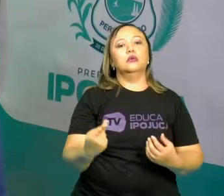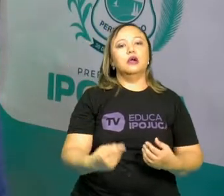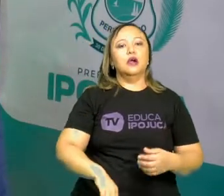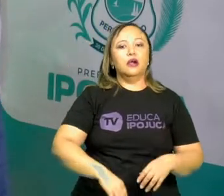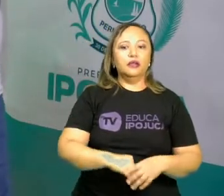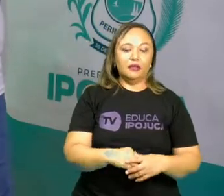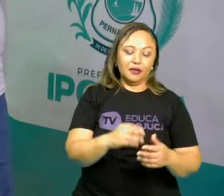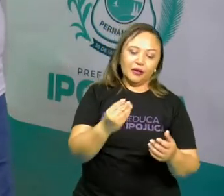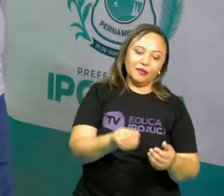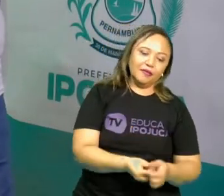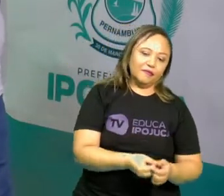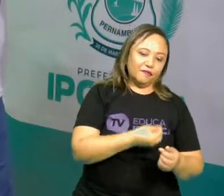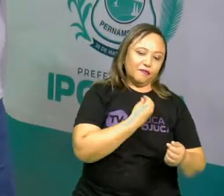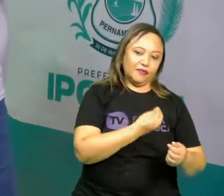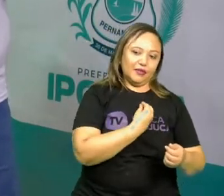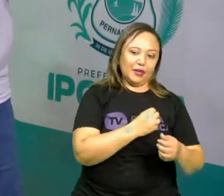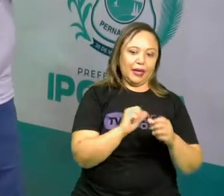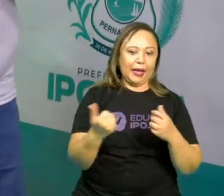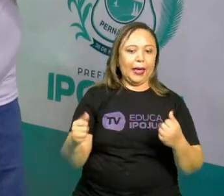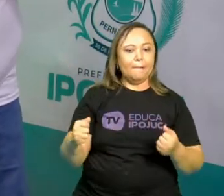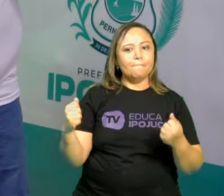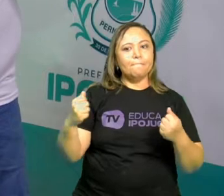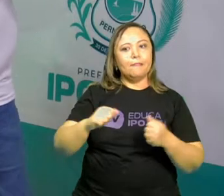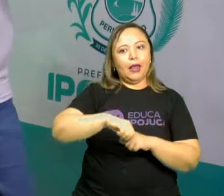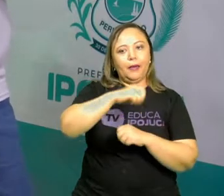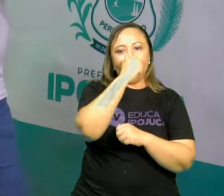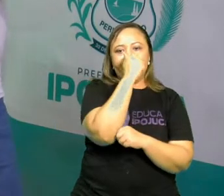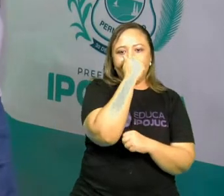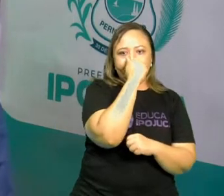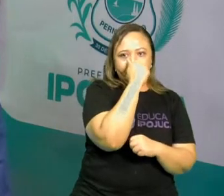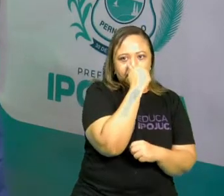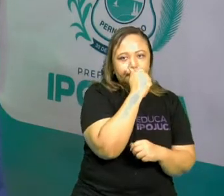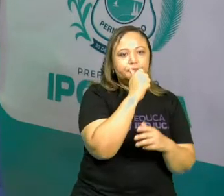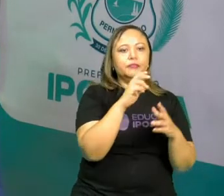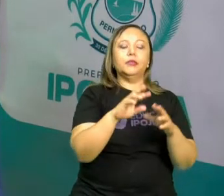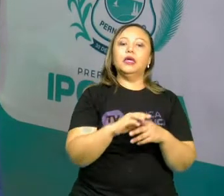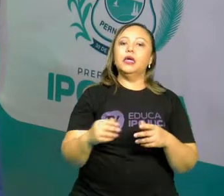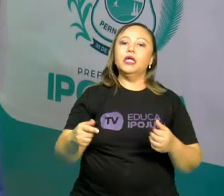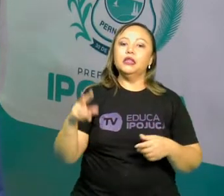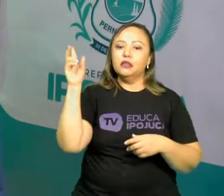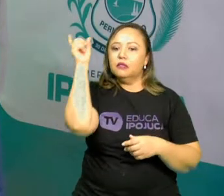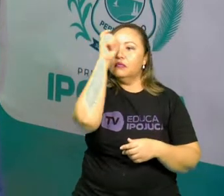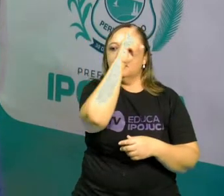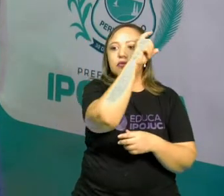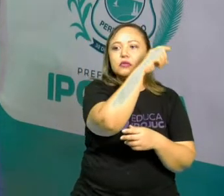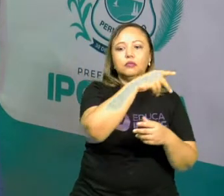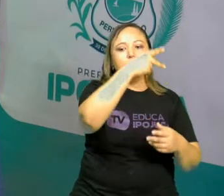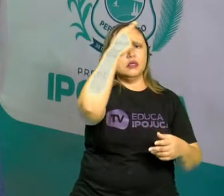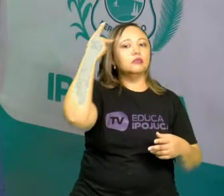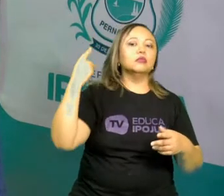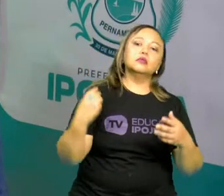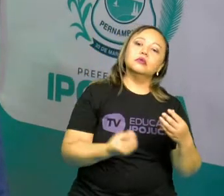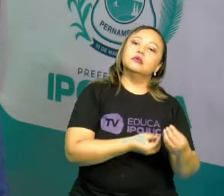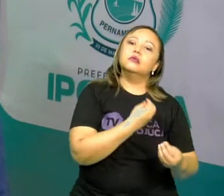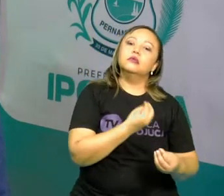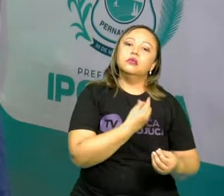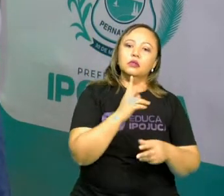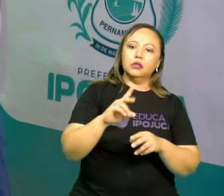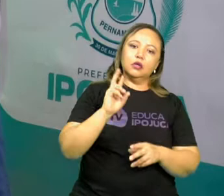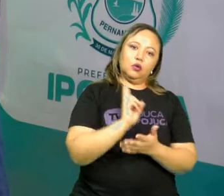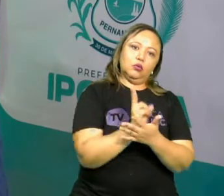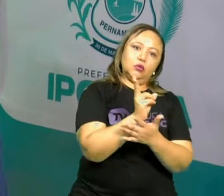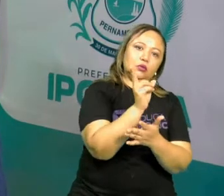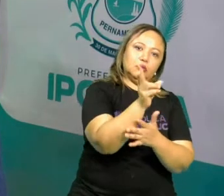verticalização do Japão já é muito grande, por conta da falta de espaço para que essas pessoas morem